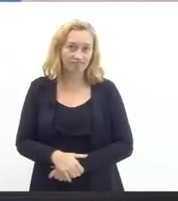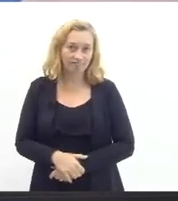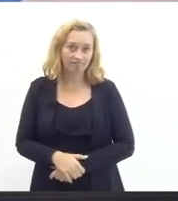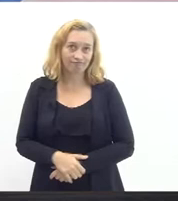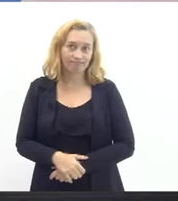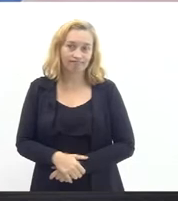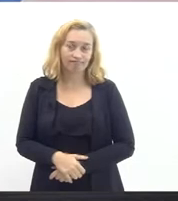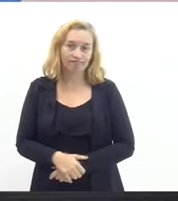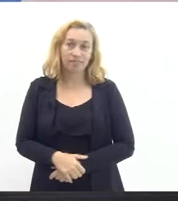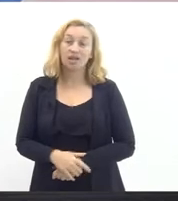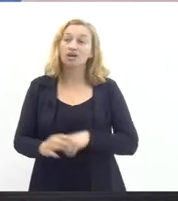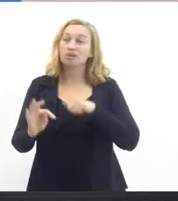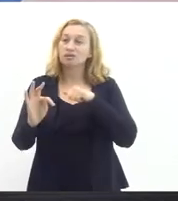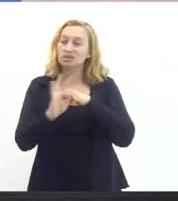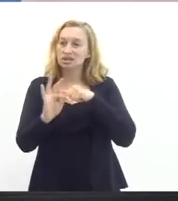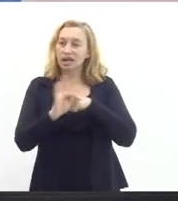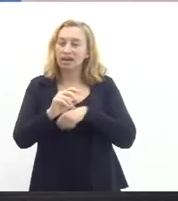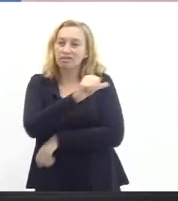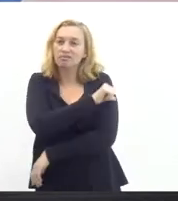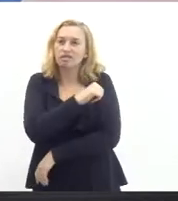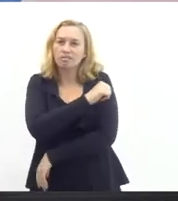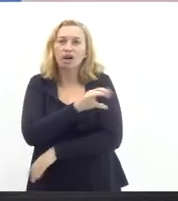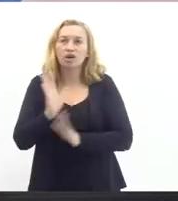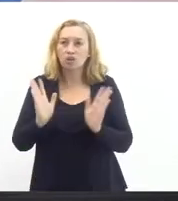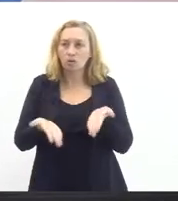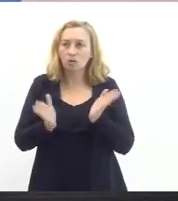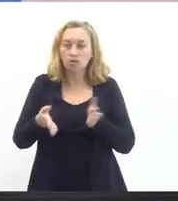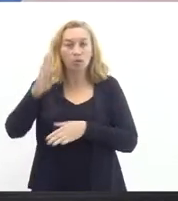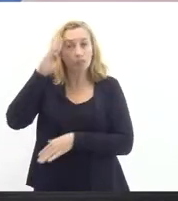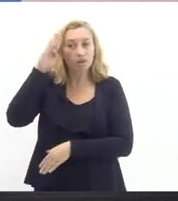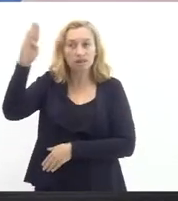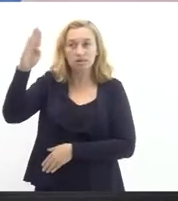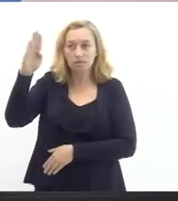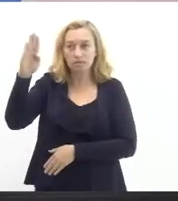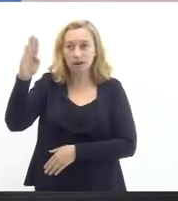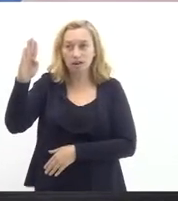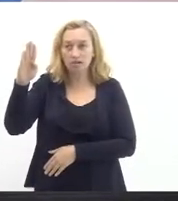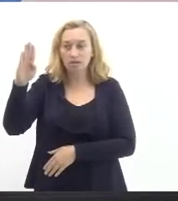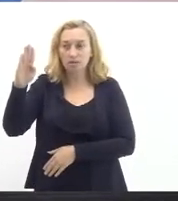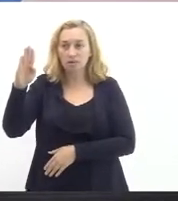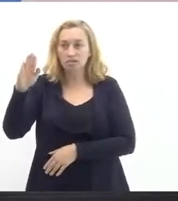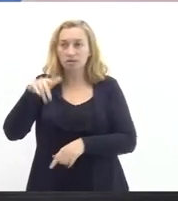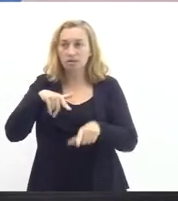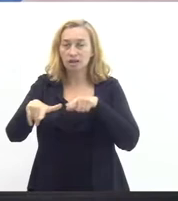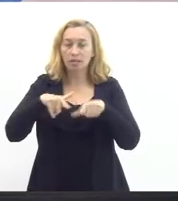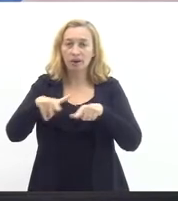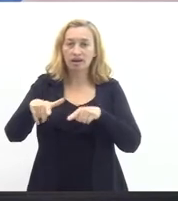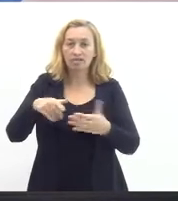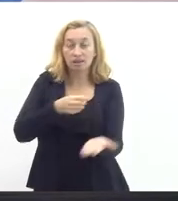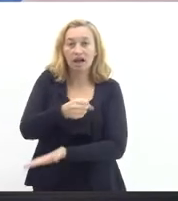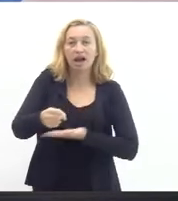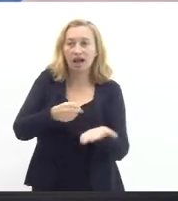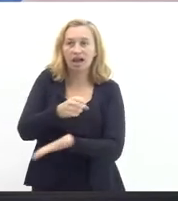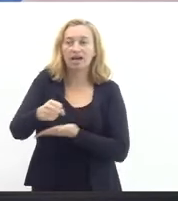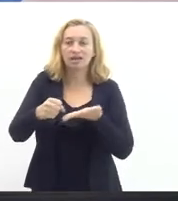o técnico de enfermagem é hoje a principal e mais numerosa força de trabalho que existe na saúde é a mais numerosa força